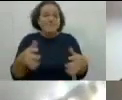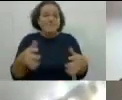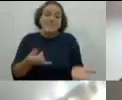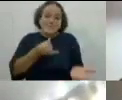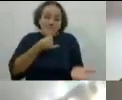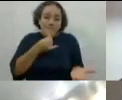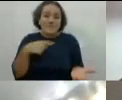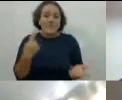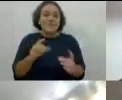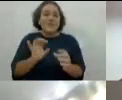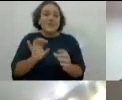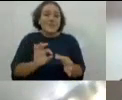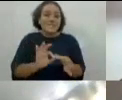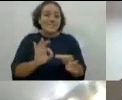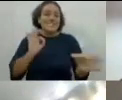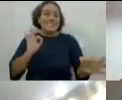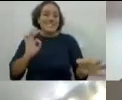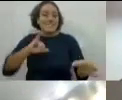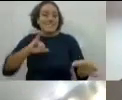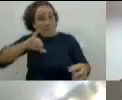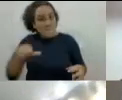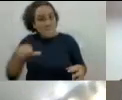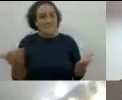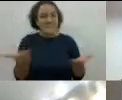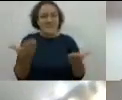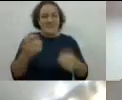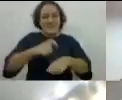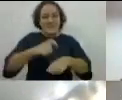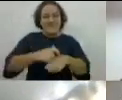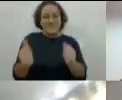Podem ir, podem abrir o microfone, vou fechar o meu.